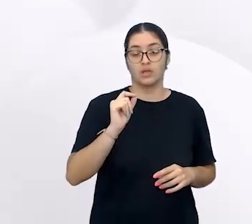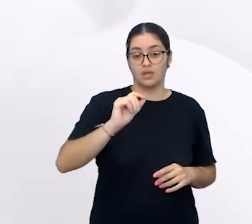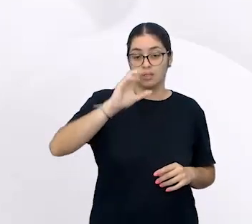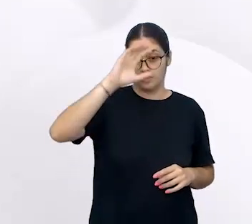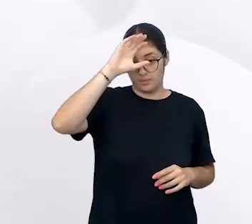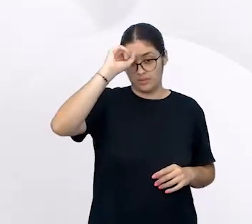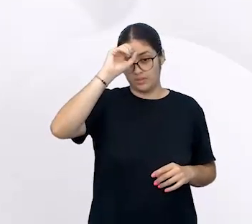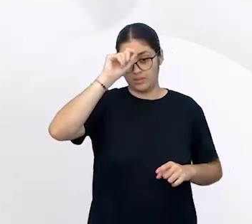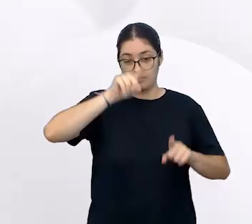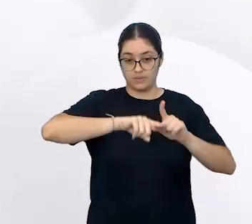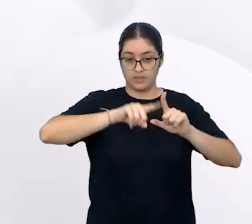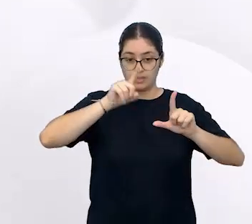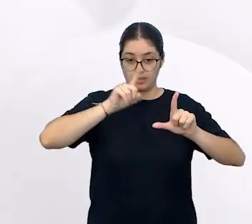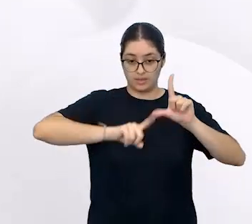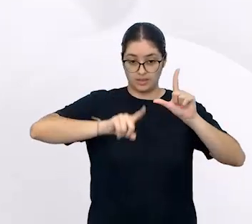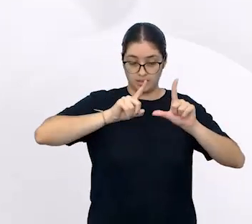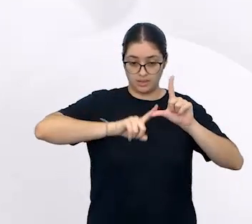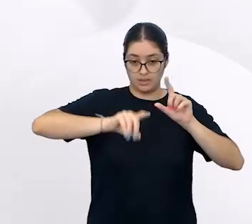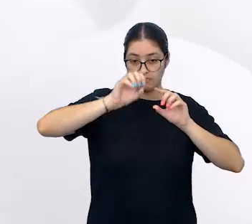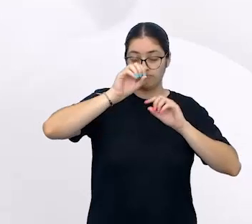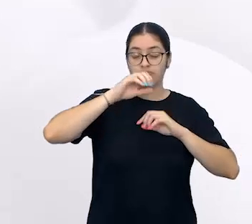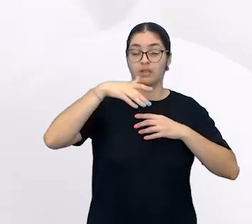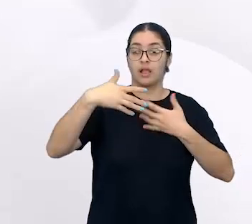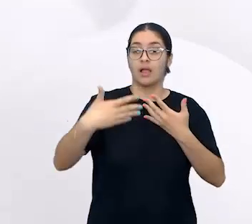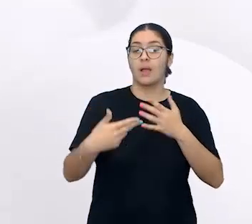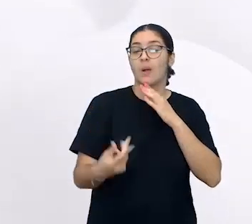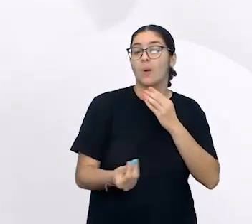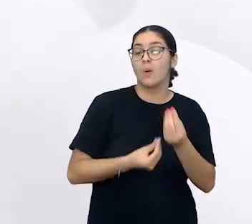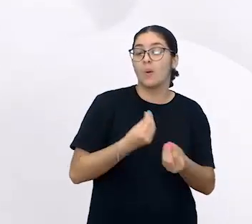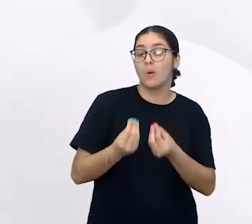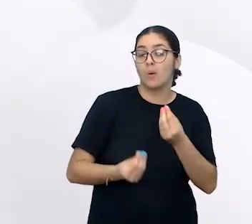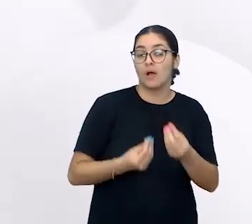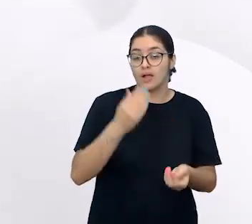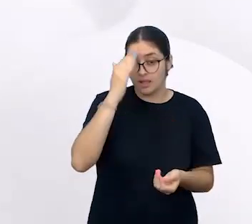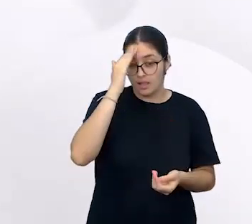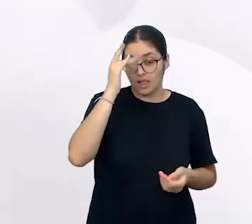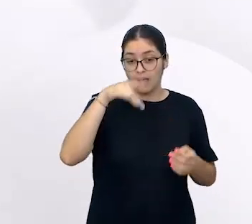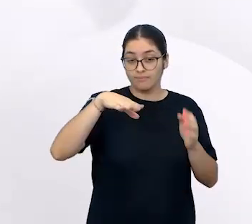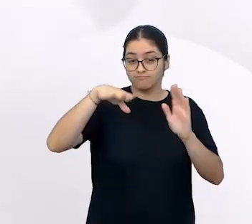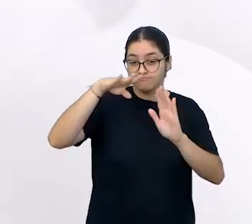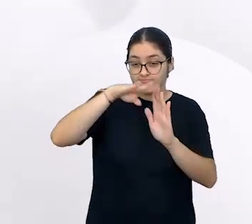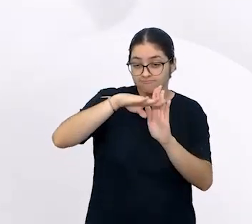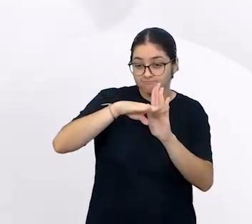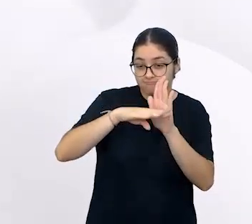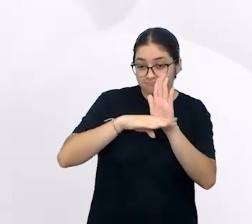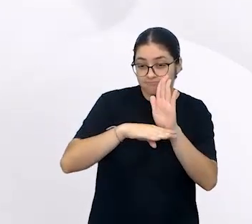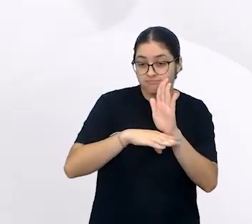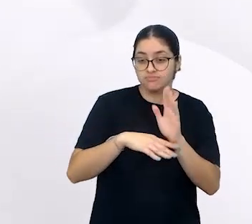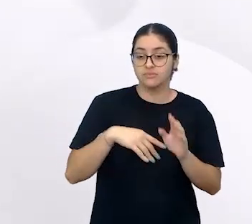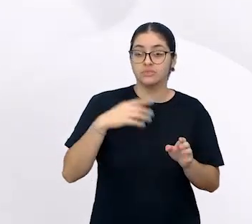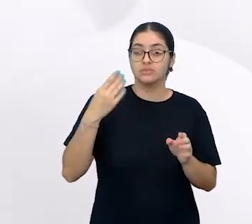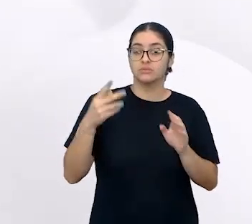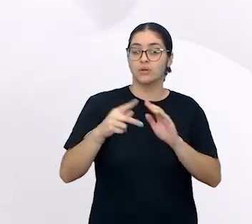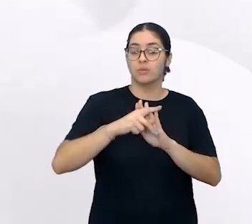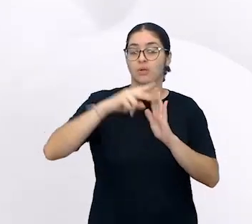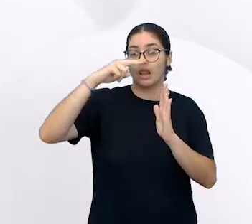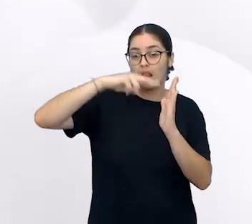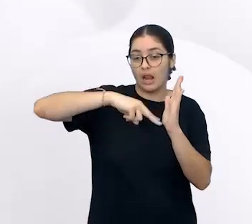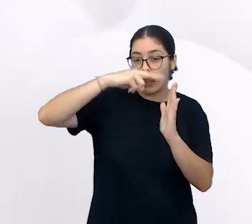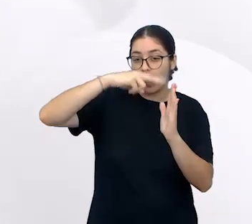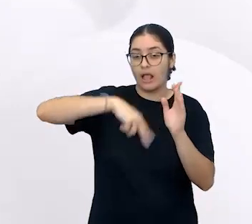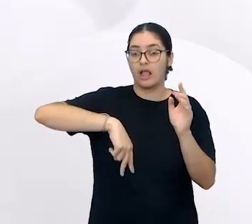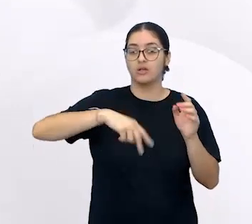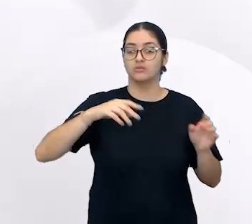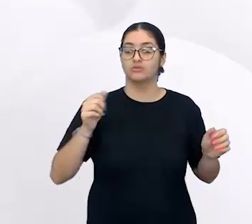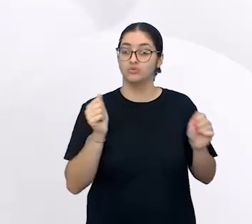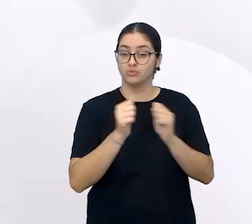letramento, alfabetização entendida dentro do currículo como um processo de aprendizado da leitura e da escrita.